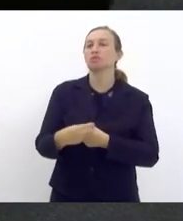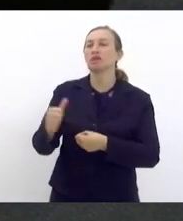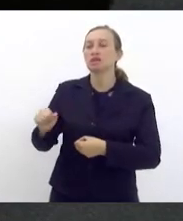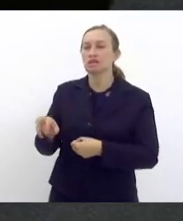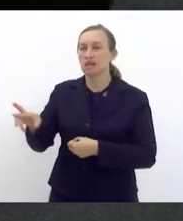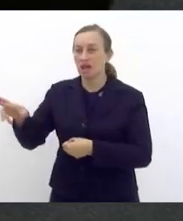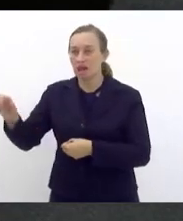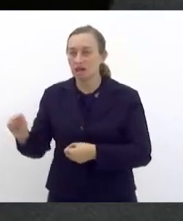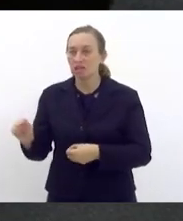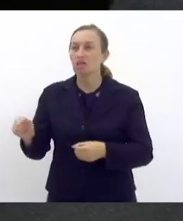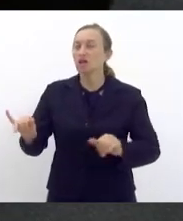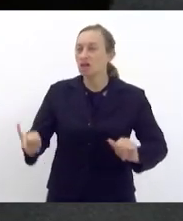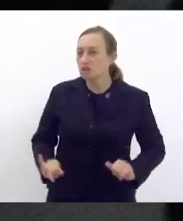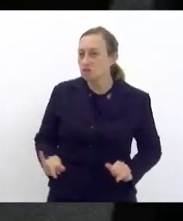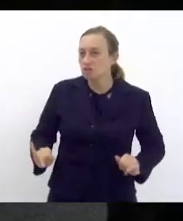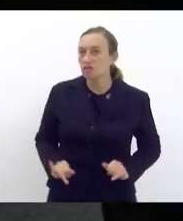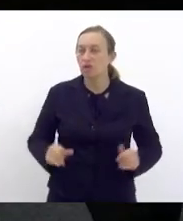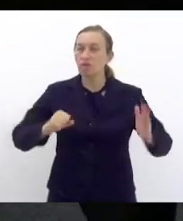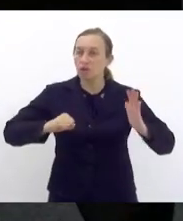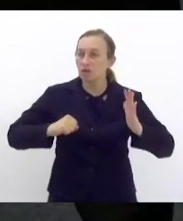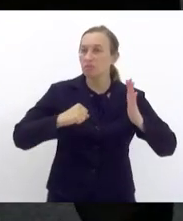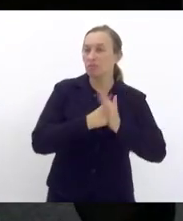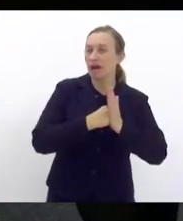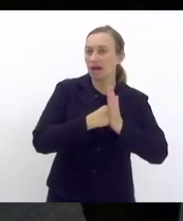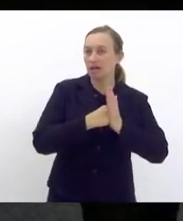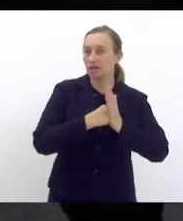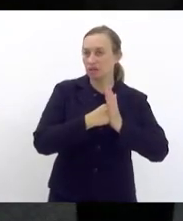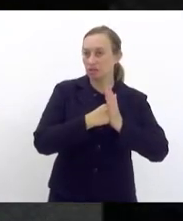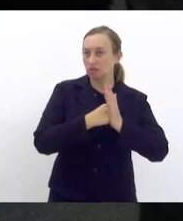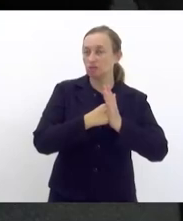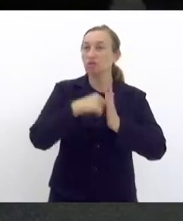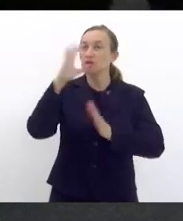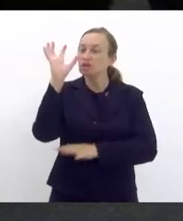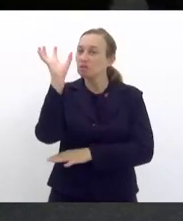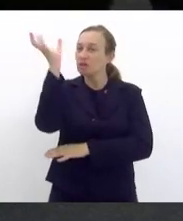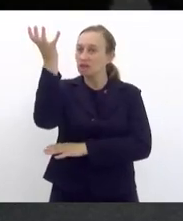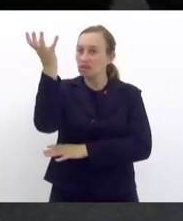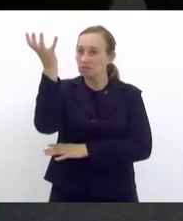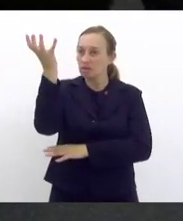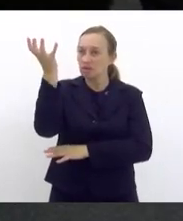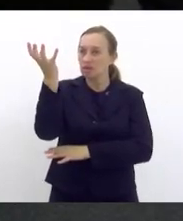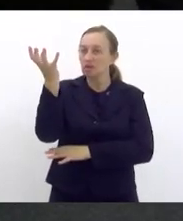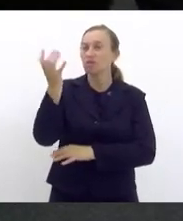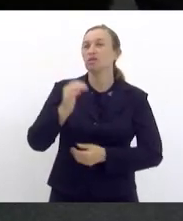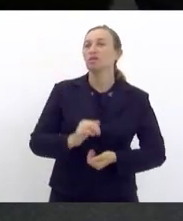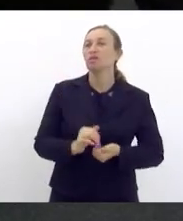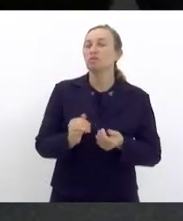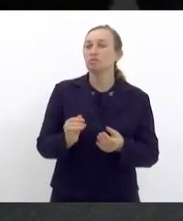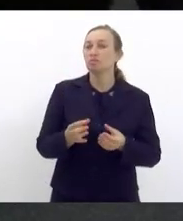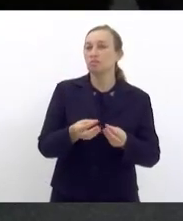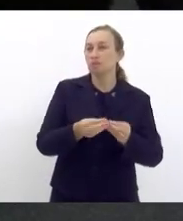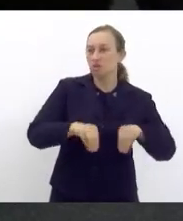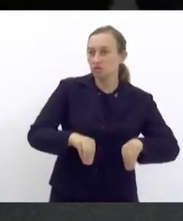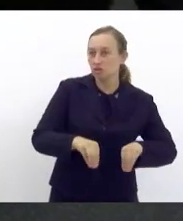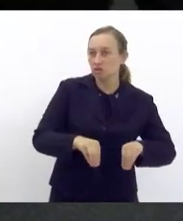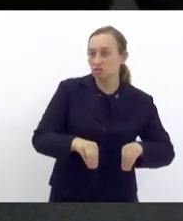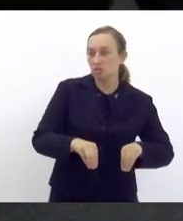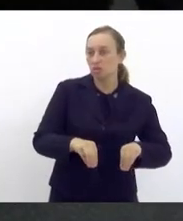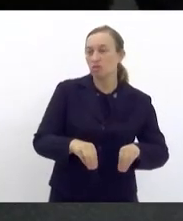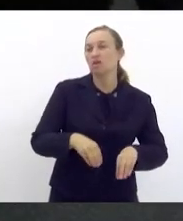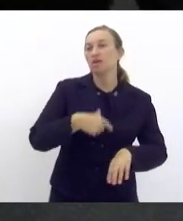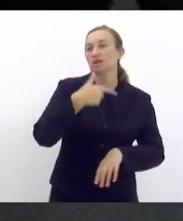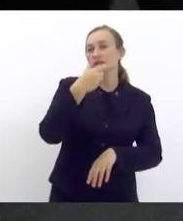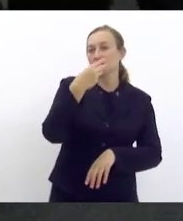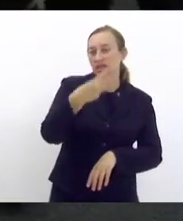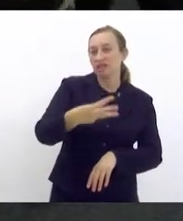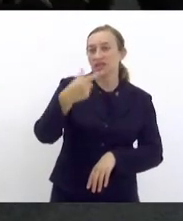sofrer os impactos dos desastres climáticos, e que isso afindiu cerca de 307